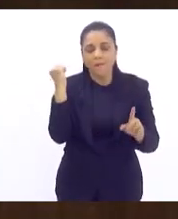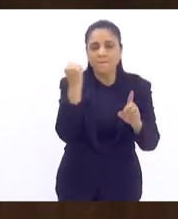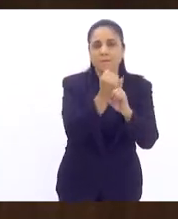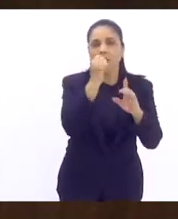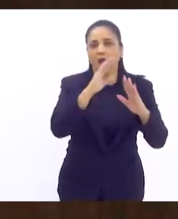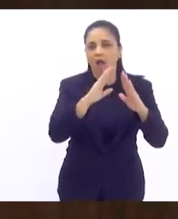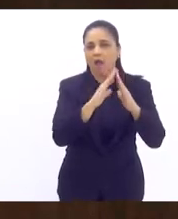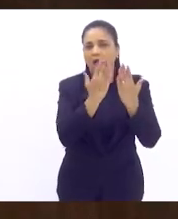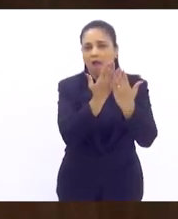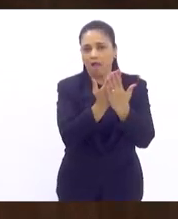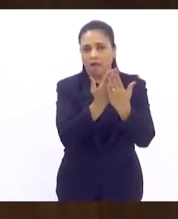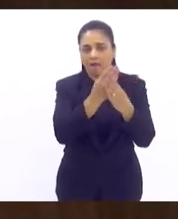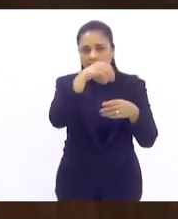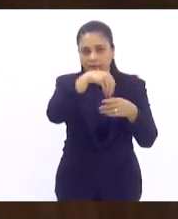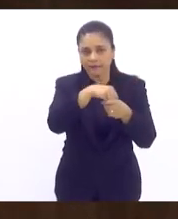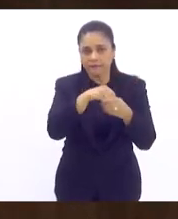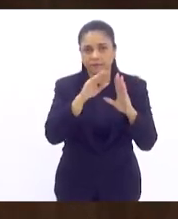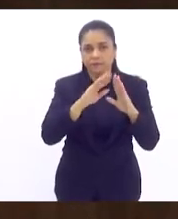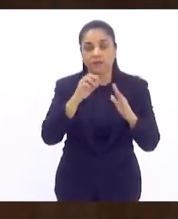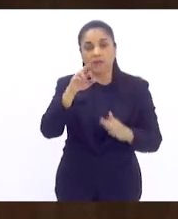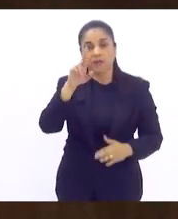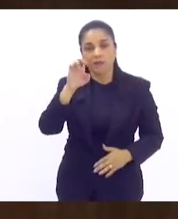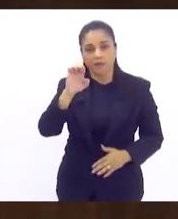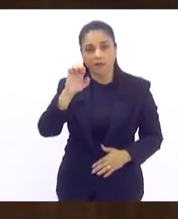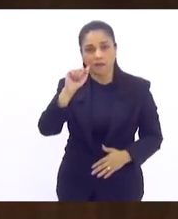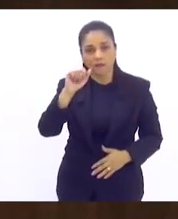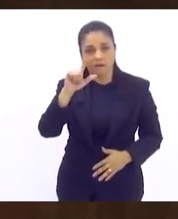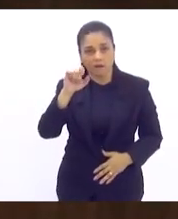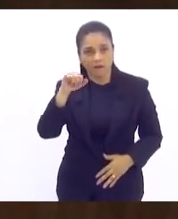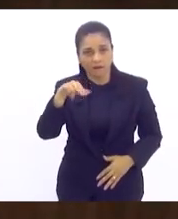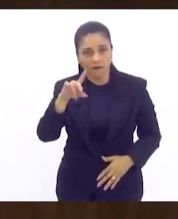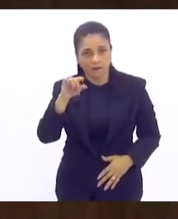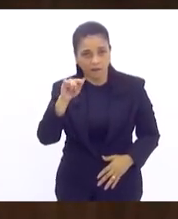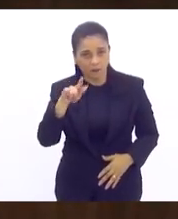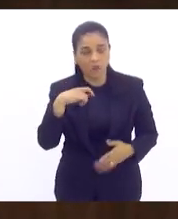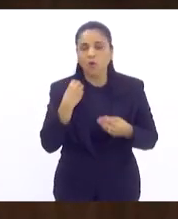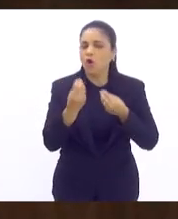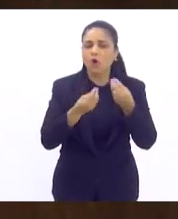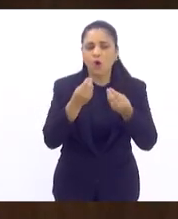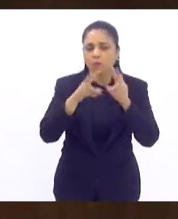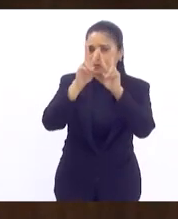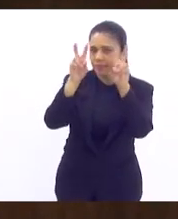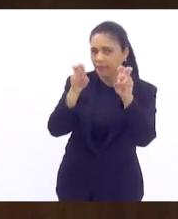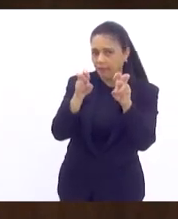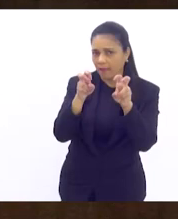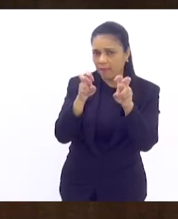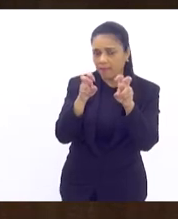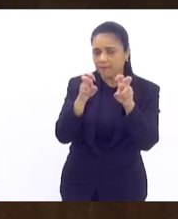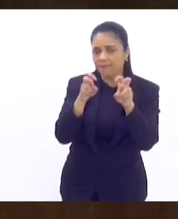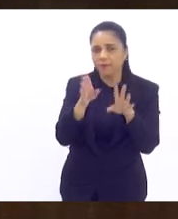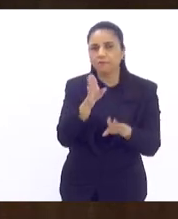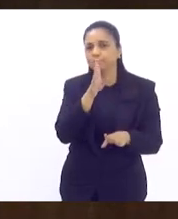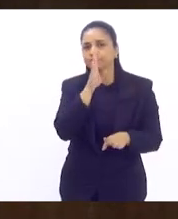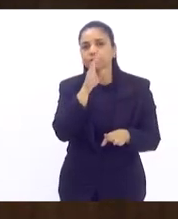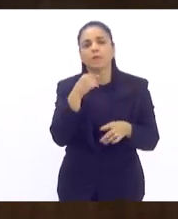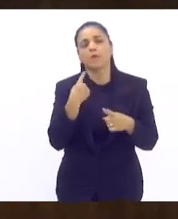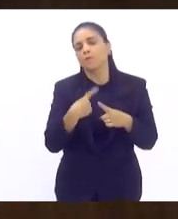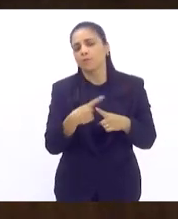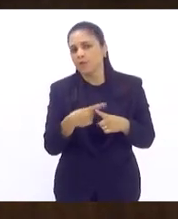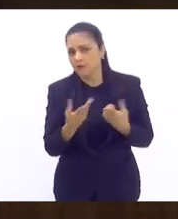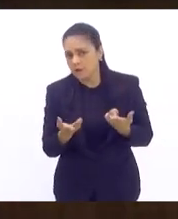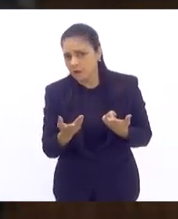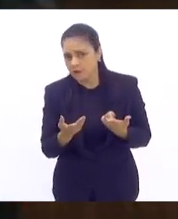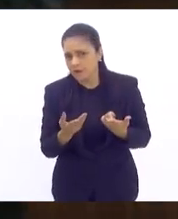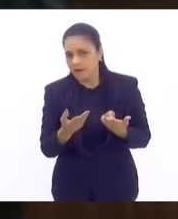Realengo, mas não só isso. O quanto que não tratar desse tema nos coloca aí numa situação delicada na